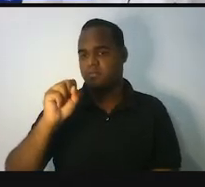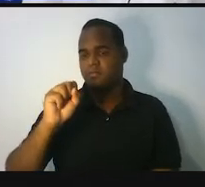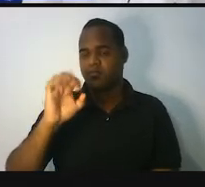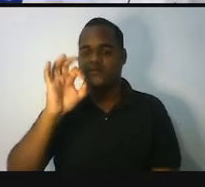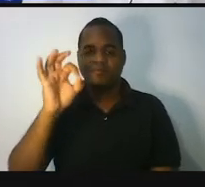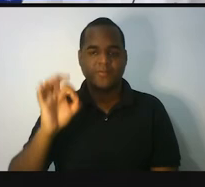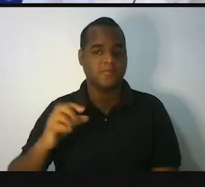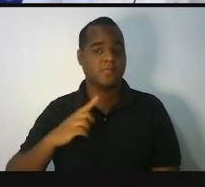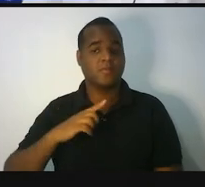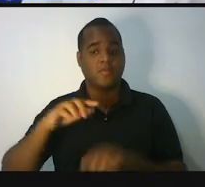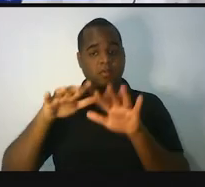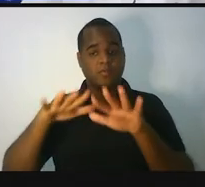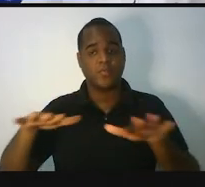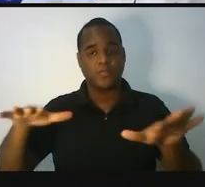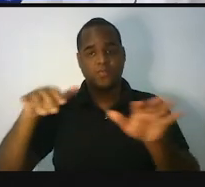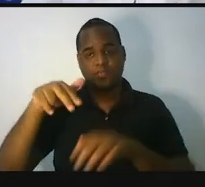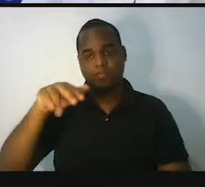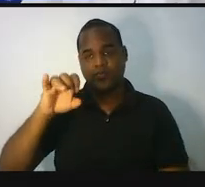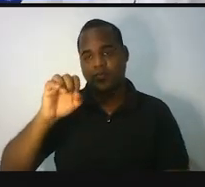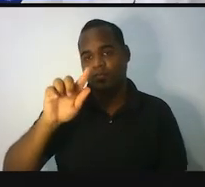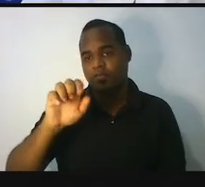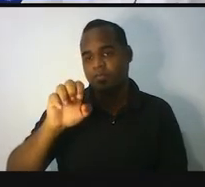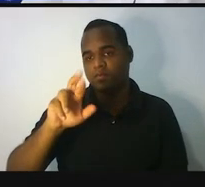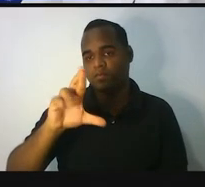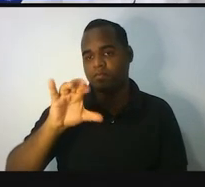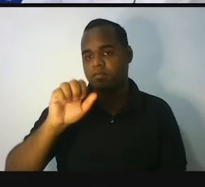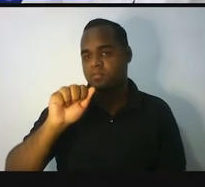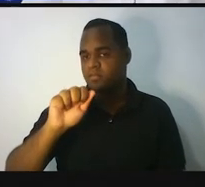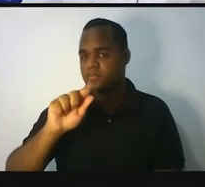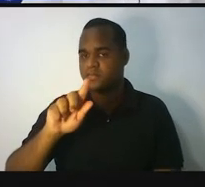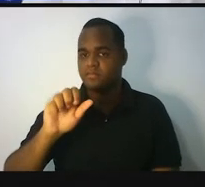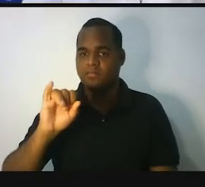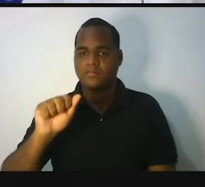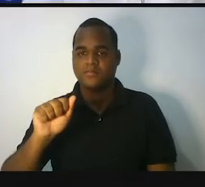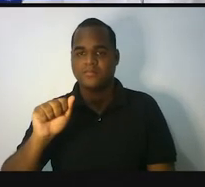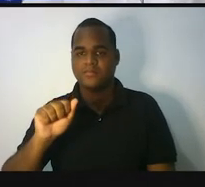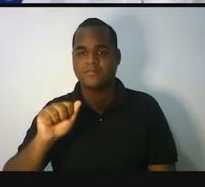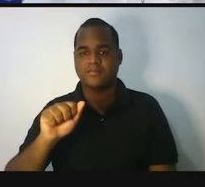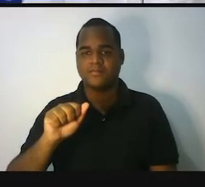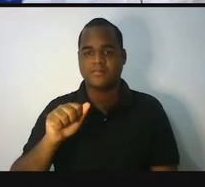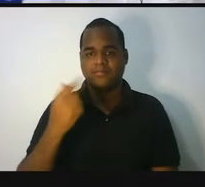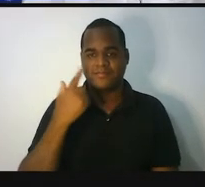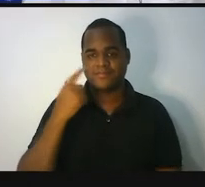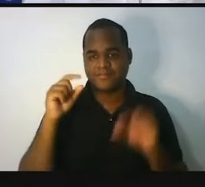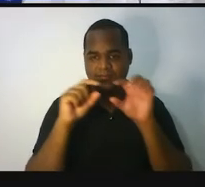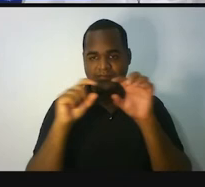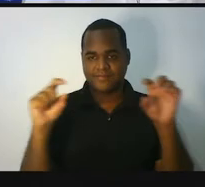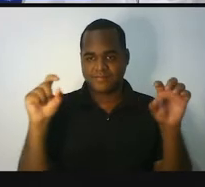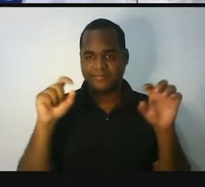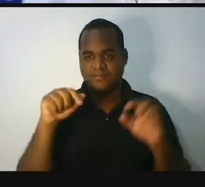toda a Nigéria. Ó, vou voltar. Nigéria, aqui, ó.